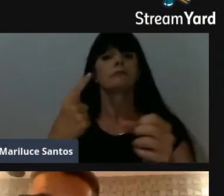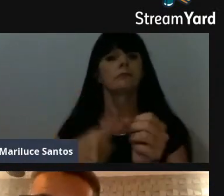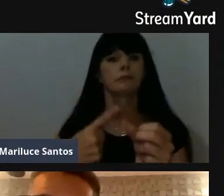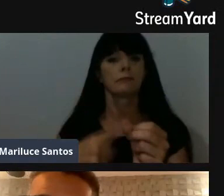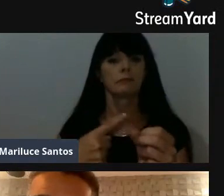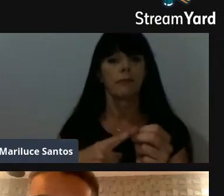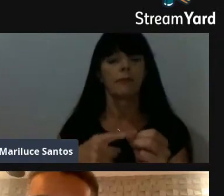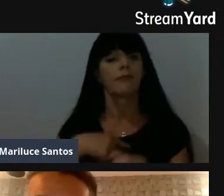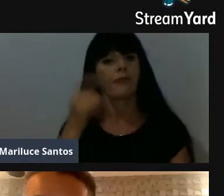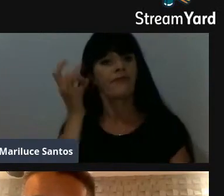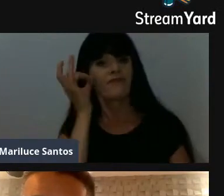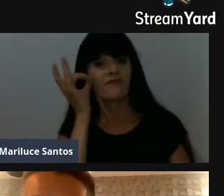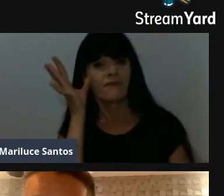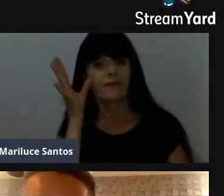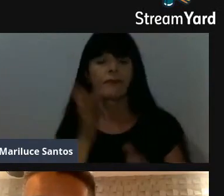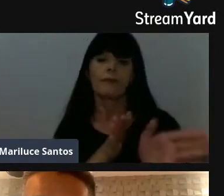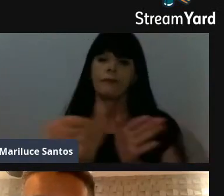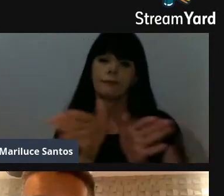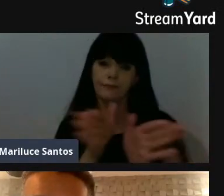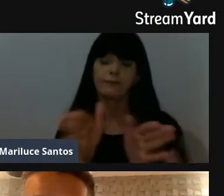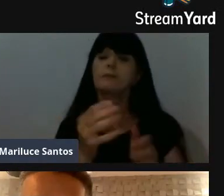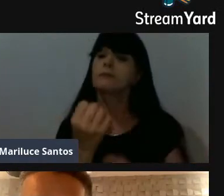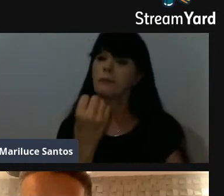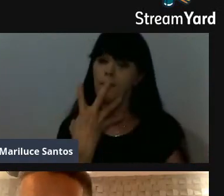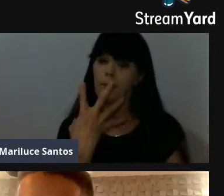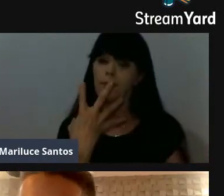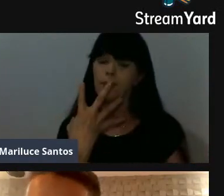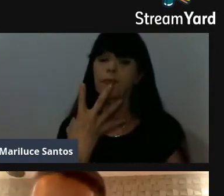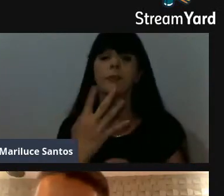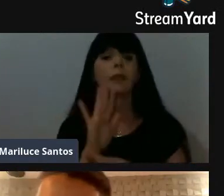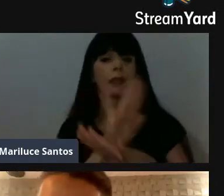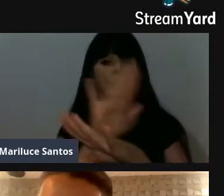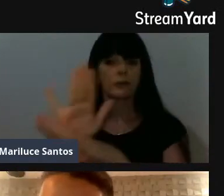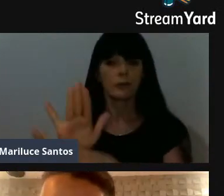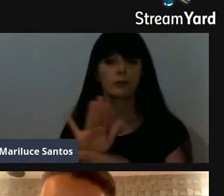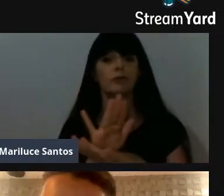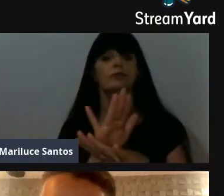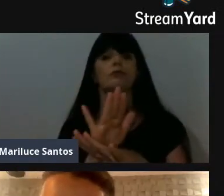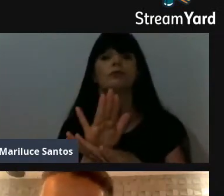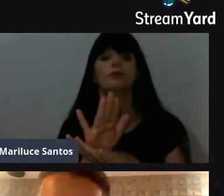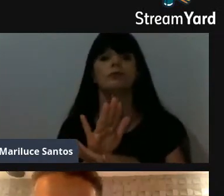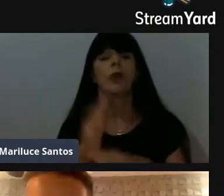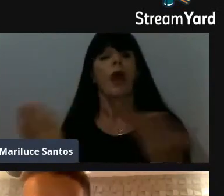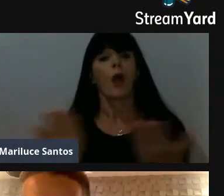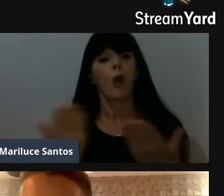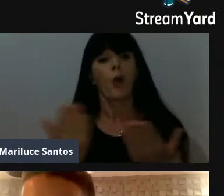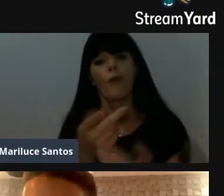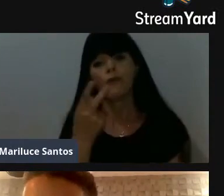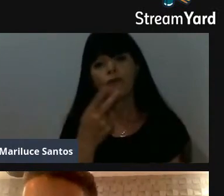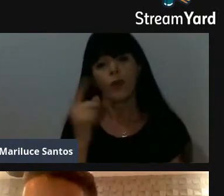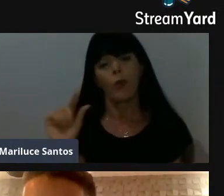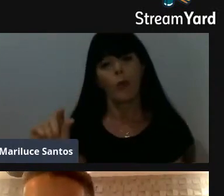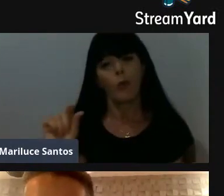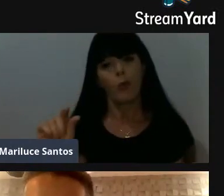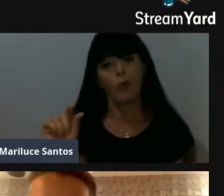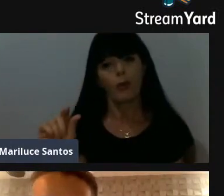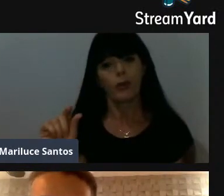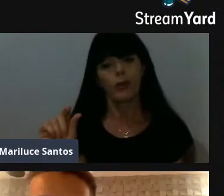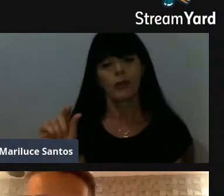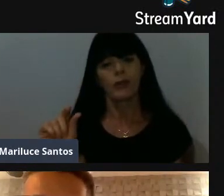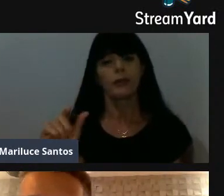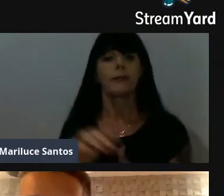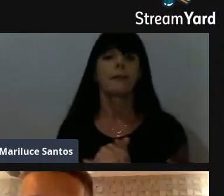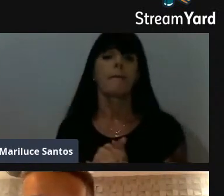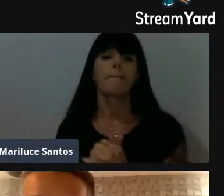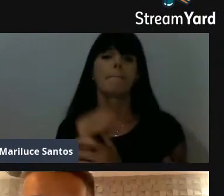isso é muito bom, e os benefícios, eu penso que seja isso aí da CDL, agora falando um pouquinho da VIP, a parte um pouquinho